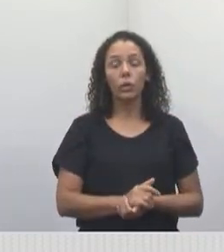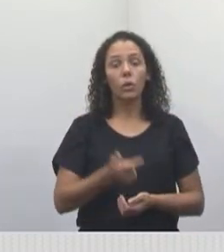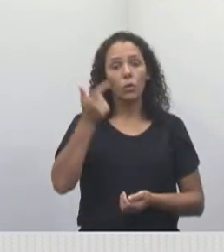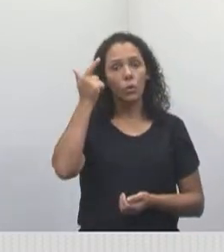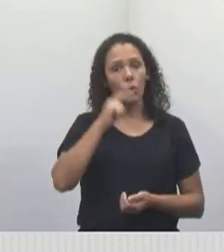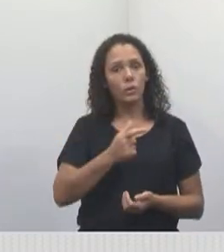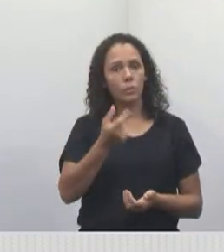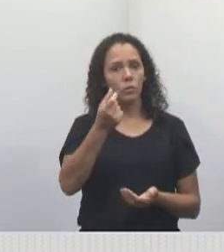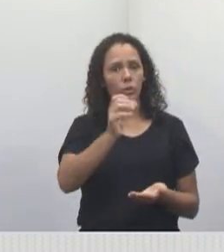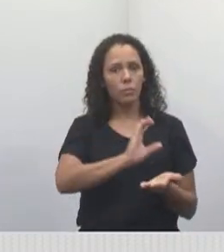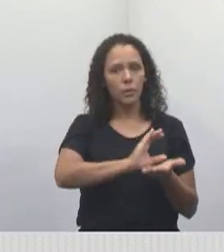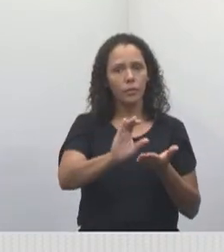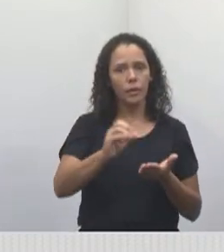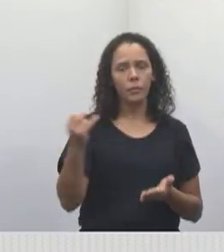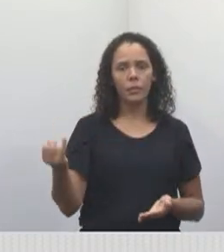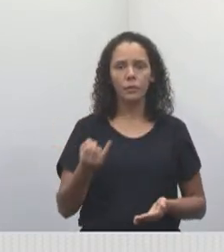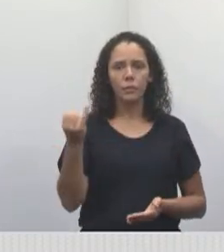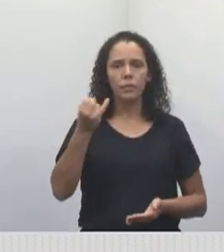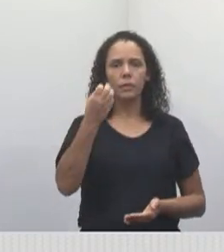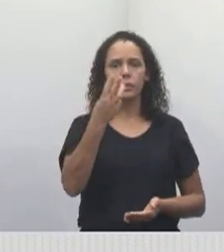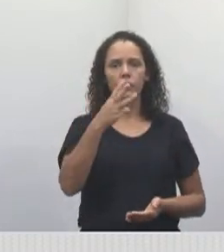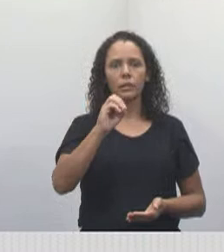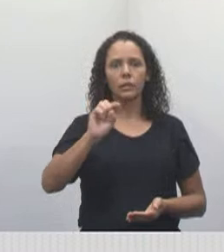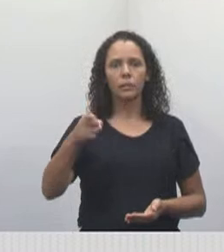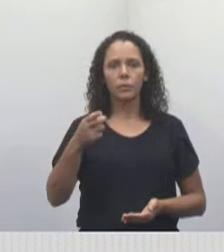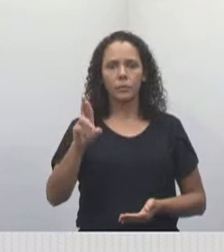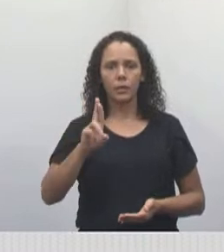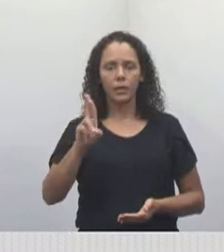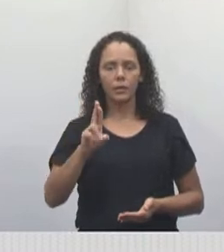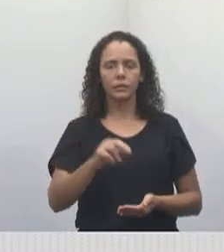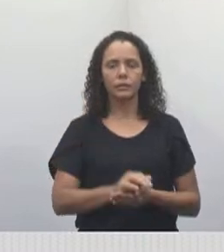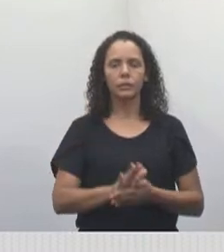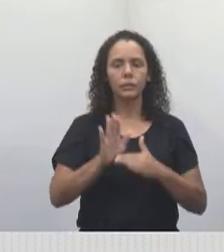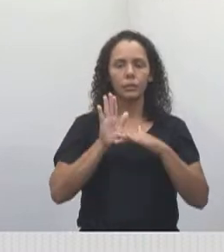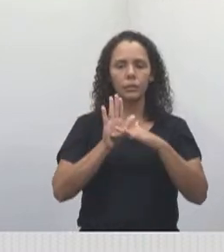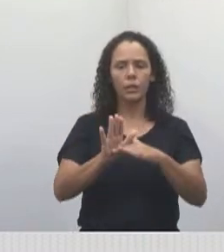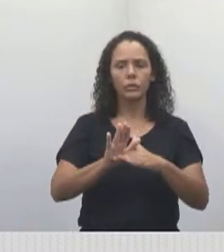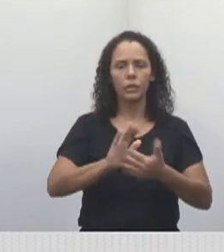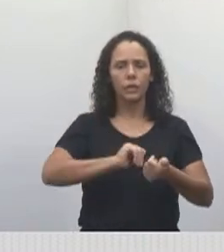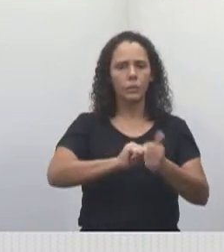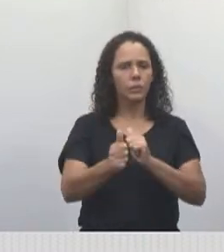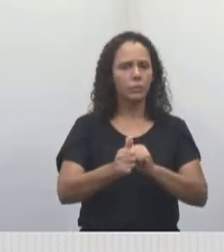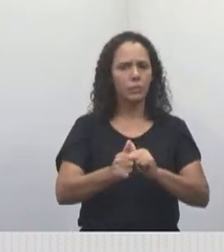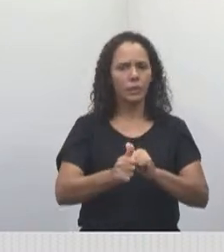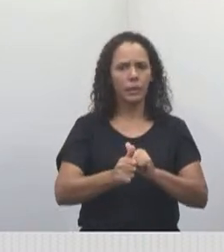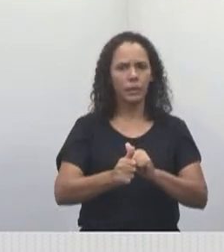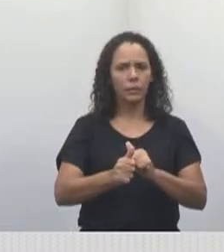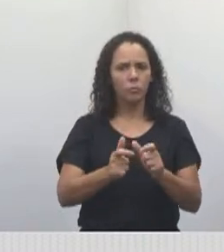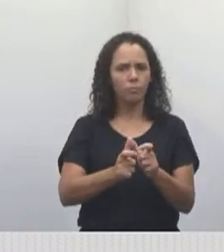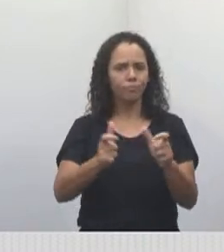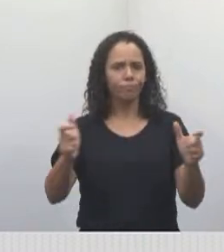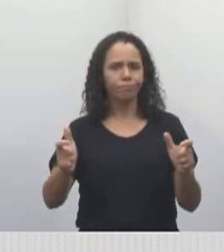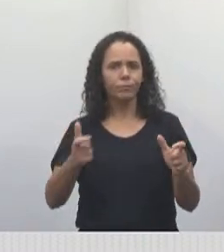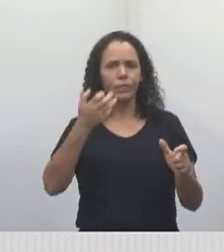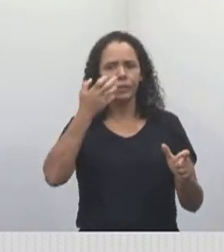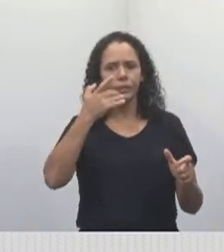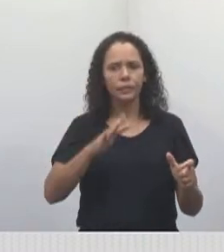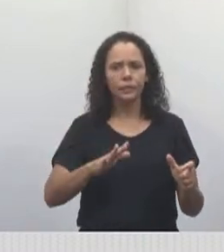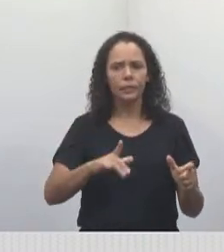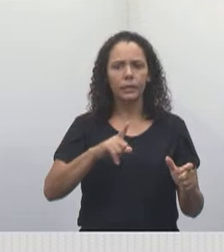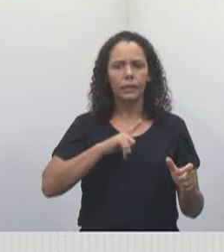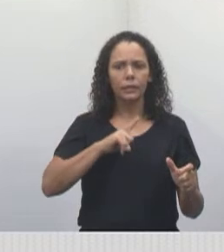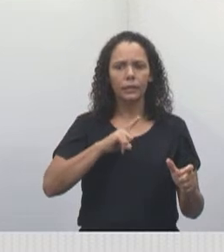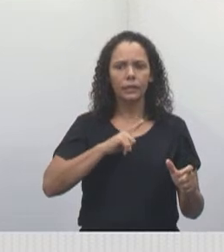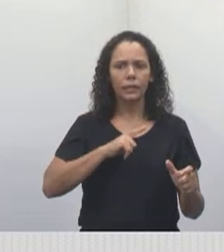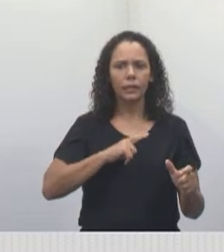importante para cá, de 30 mil reais para fazer com que esse esporte seja mais difundido e as crianças possam ter aqui uma